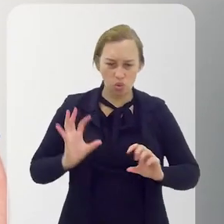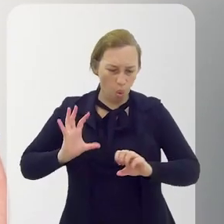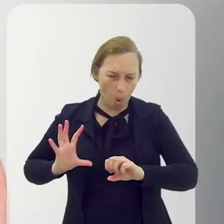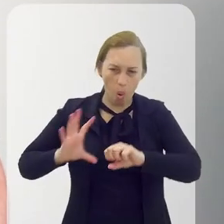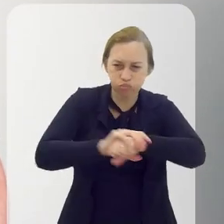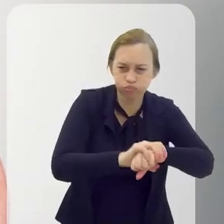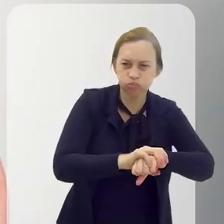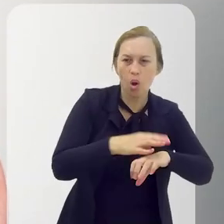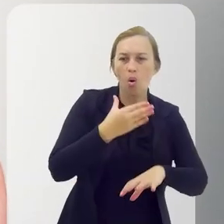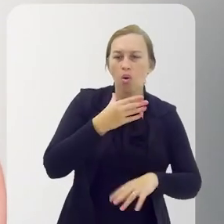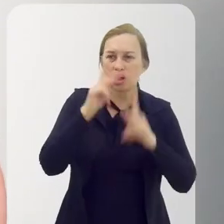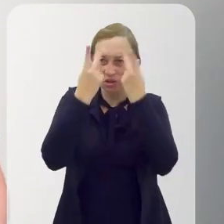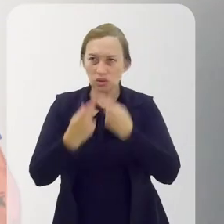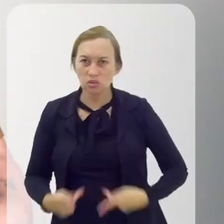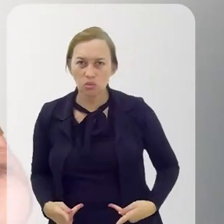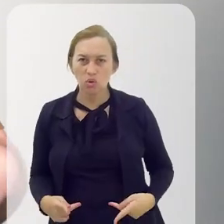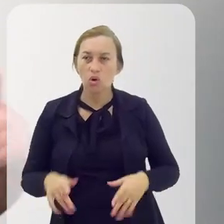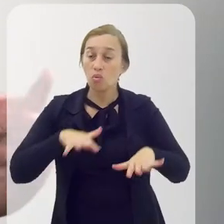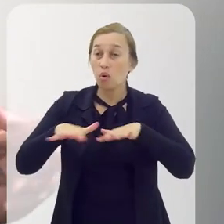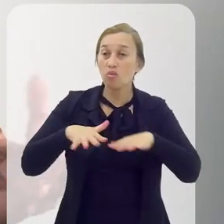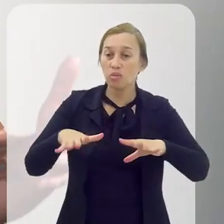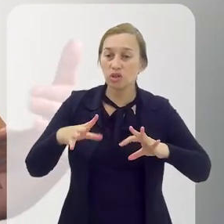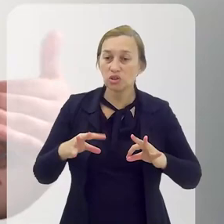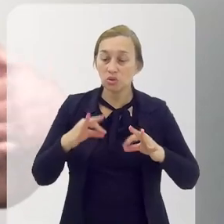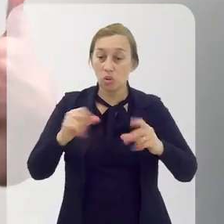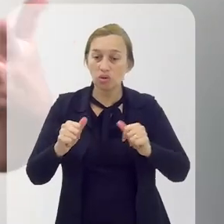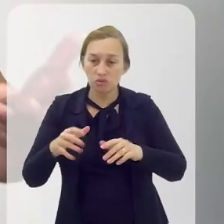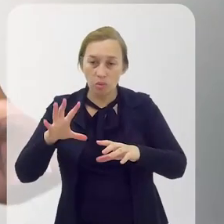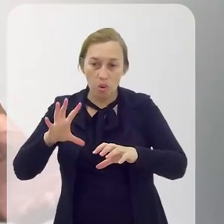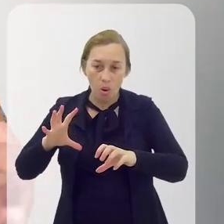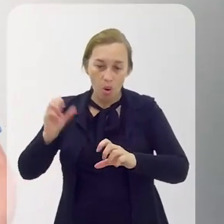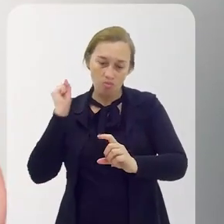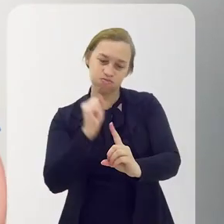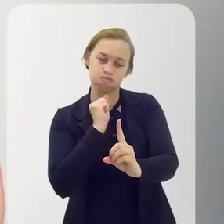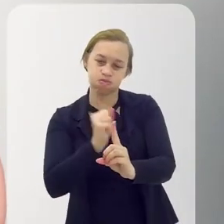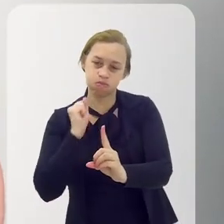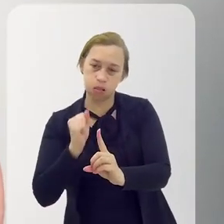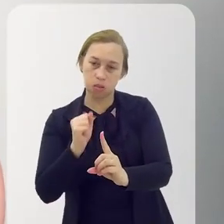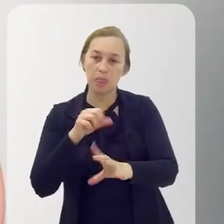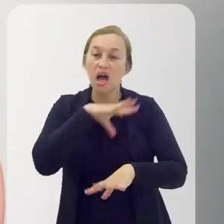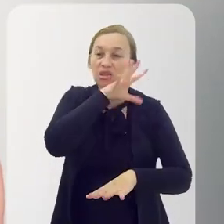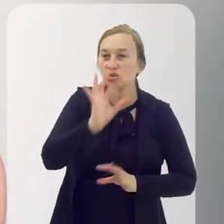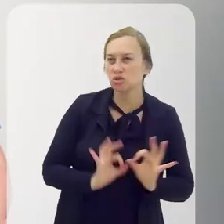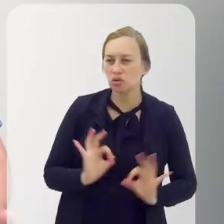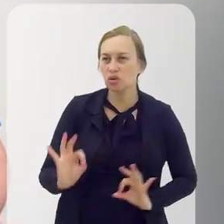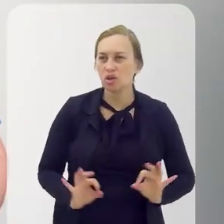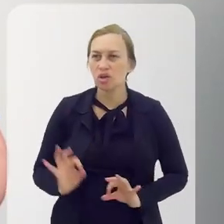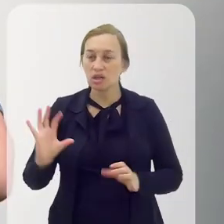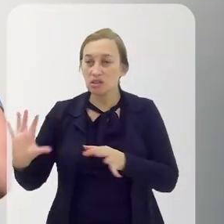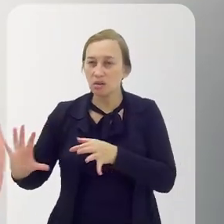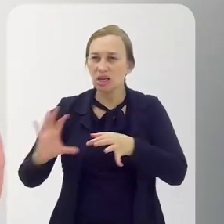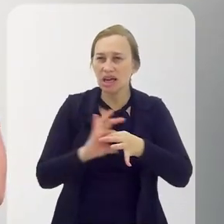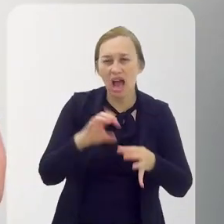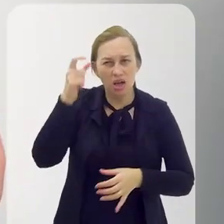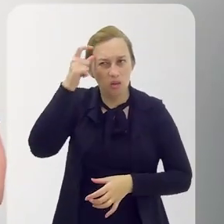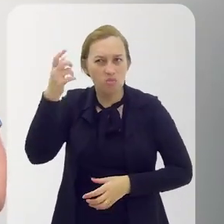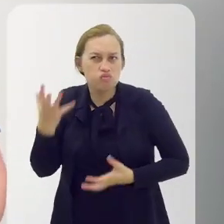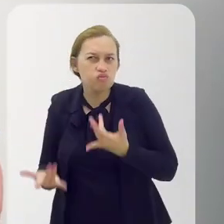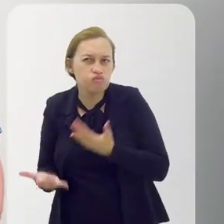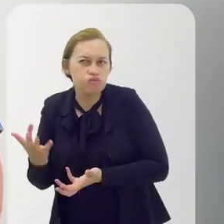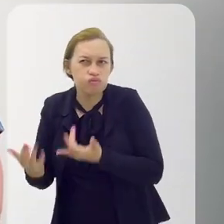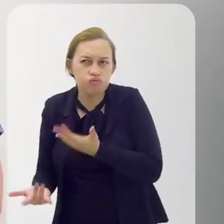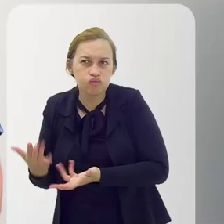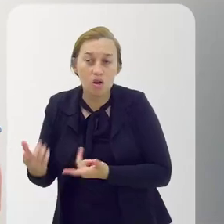atacavam os homens. Então, houve um movimento de vamos matá-las, vamos dizimar as onças, porque elas são ligadas ao demônio.